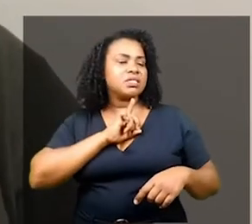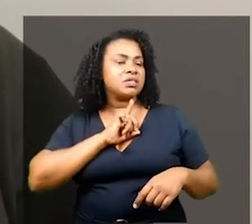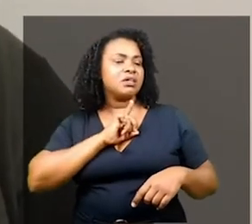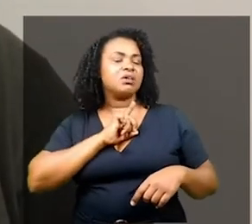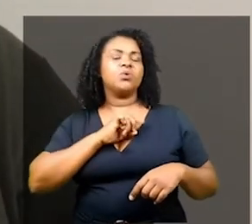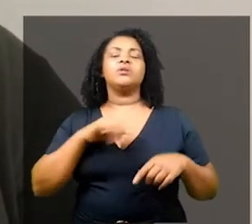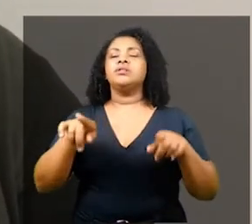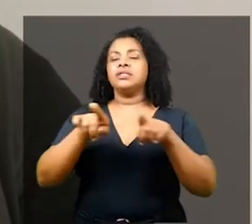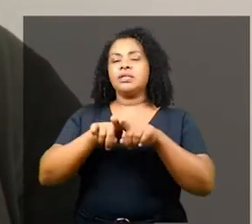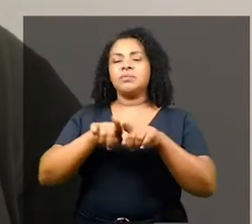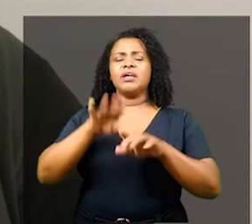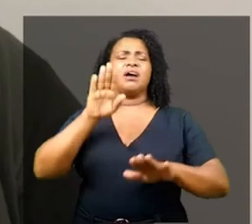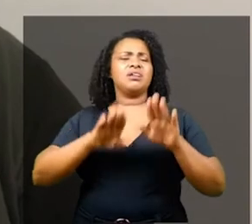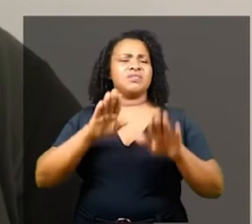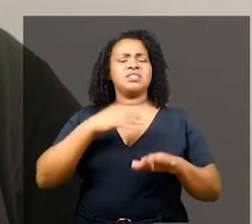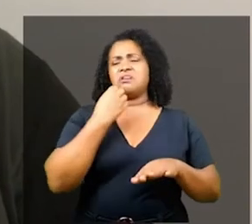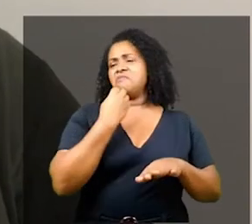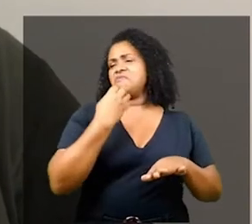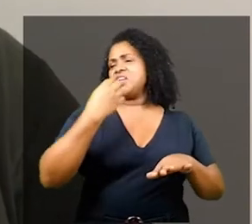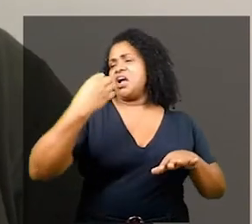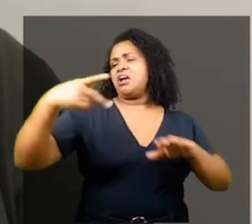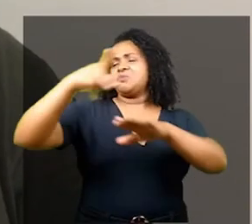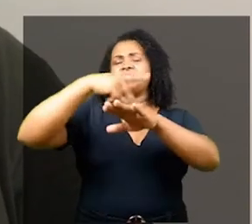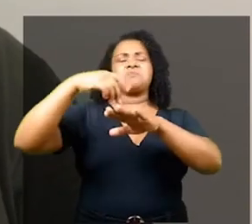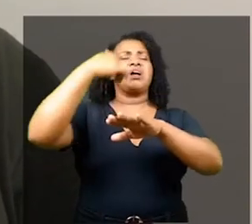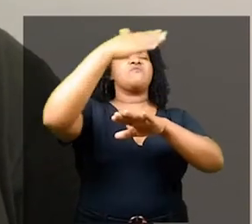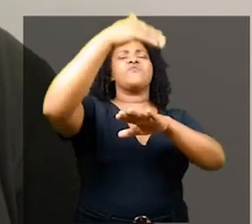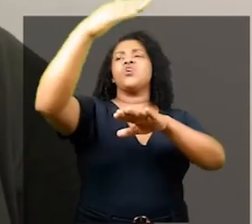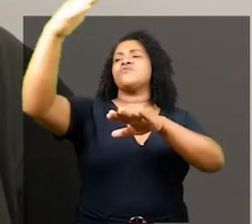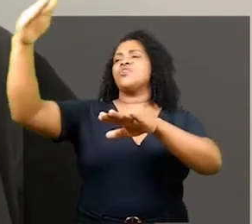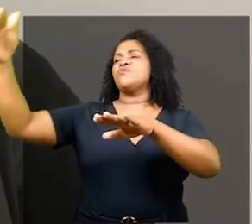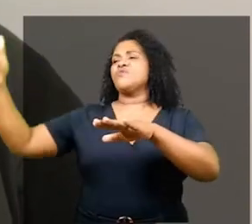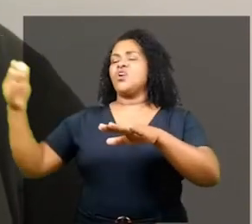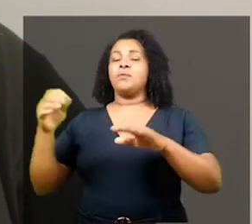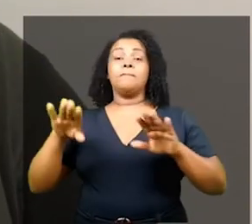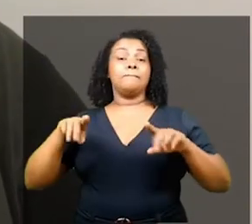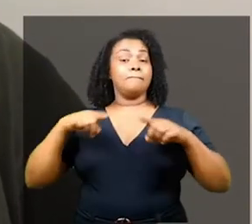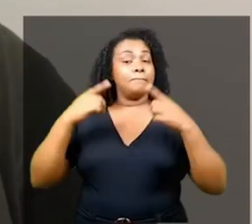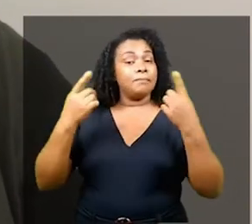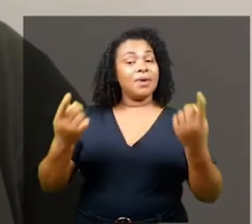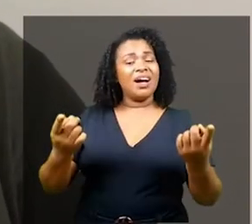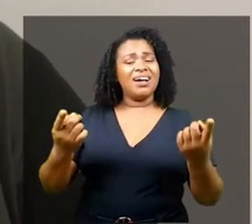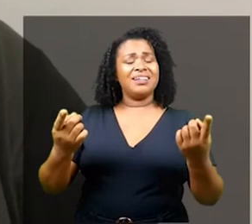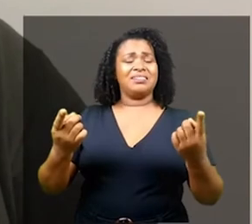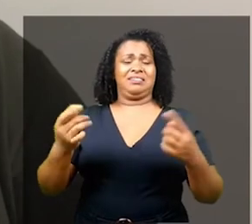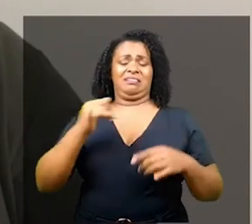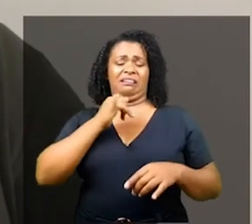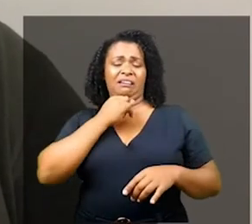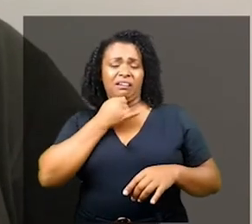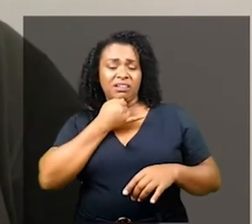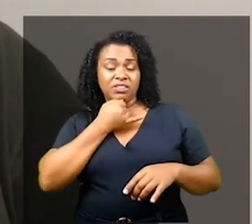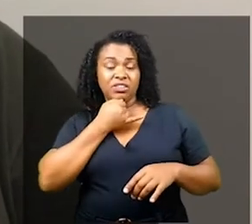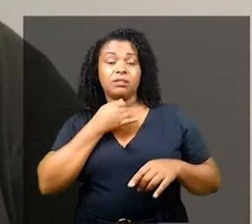Mesmo com tickets para viagens internacionais nas gavetas das cômodas. Lentes de contato nos